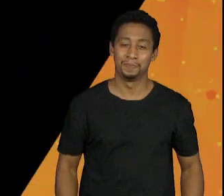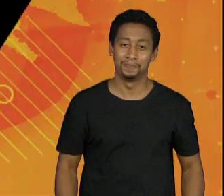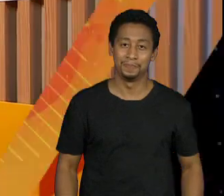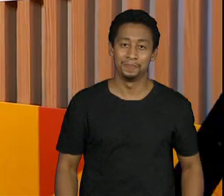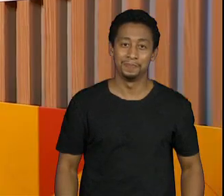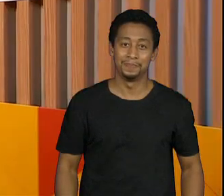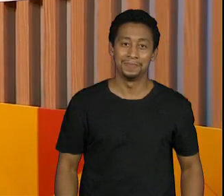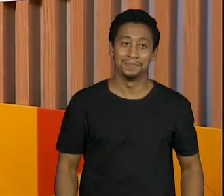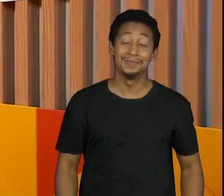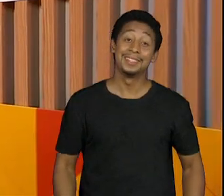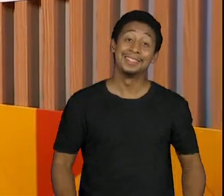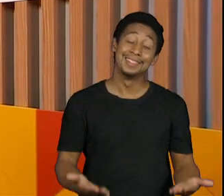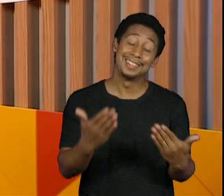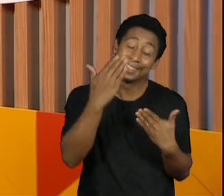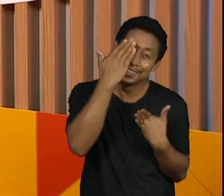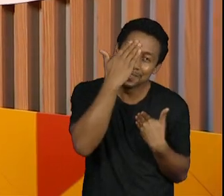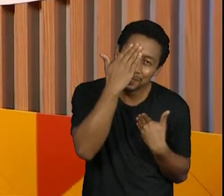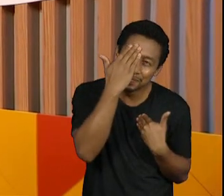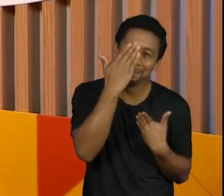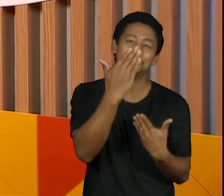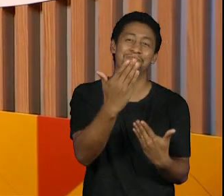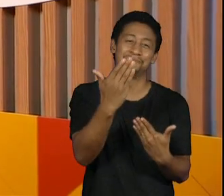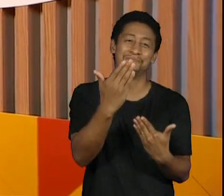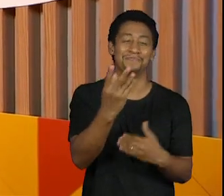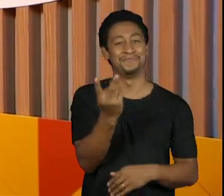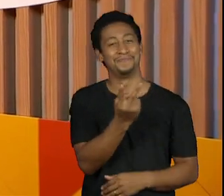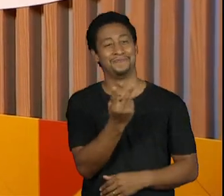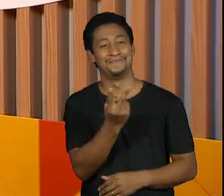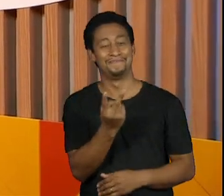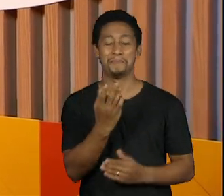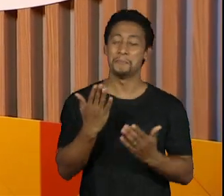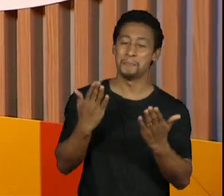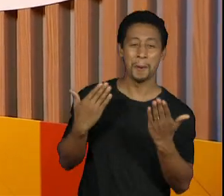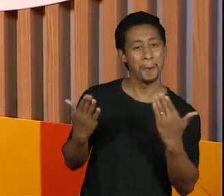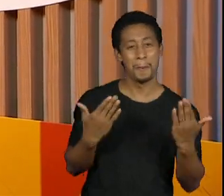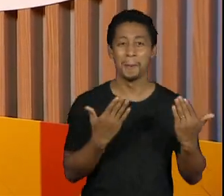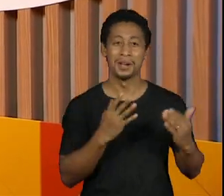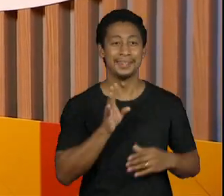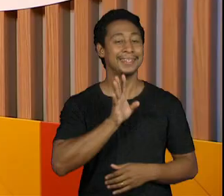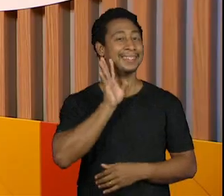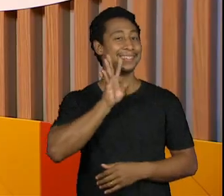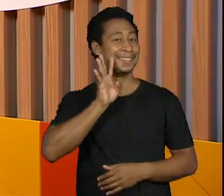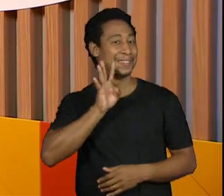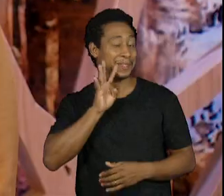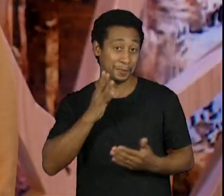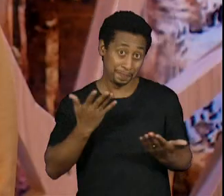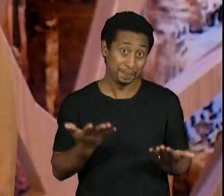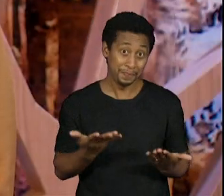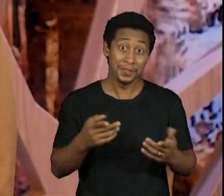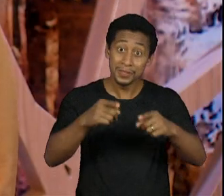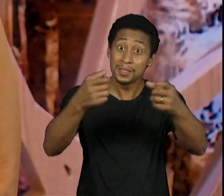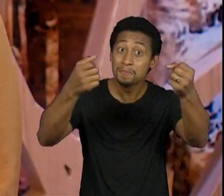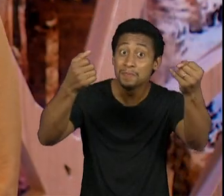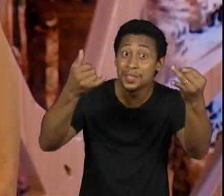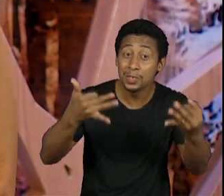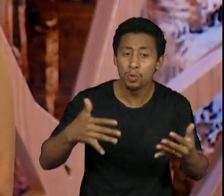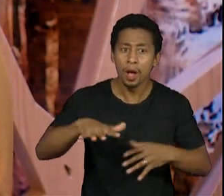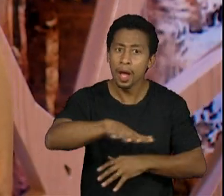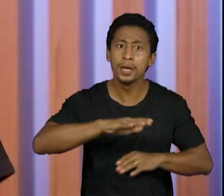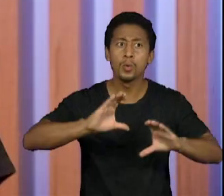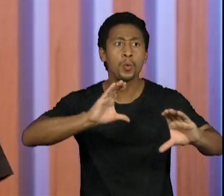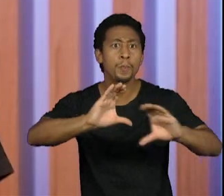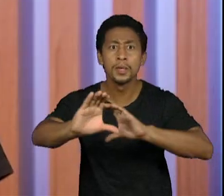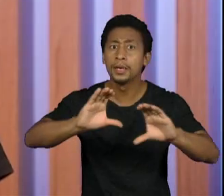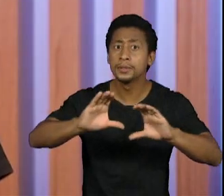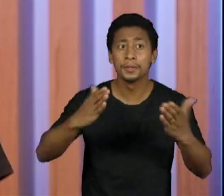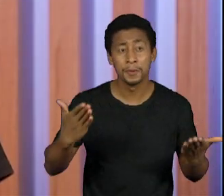gente eu quero agradecer vocês por essa conversa bacana por a gente ter trazido um pouco mais desse mercado de comunicação Pedro muito